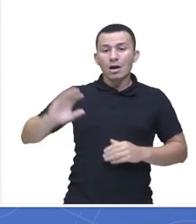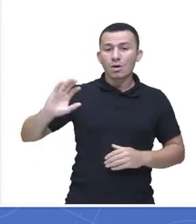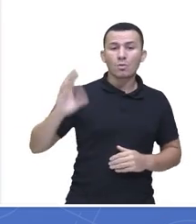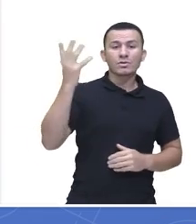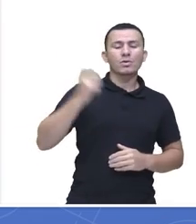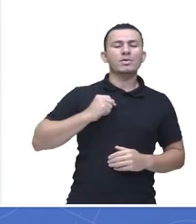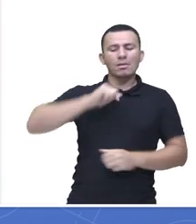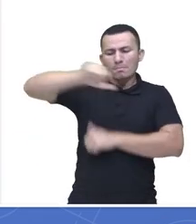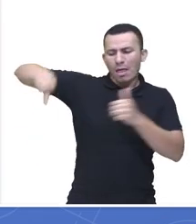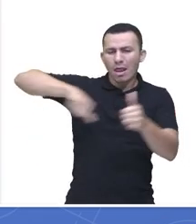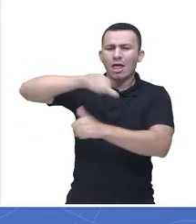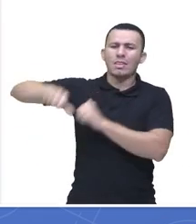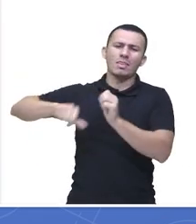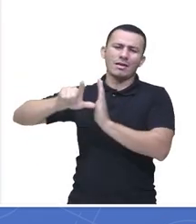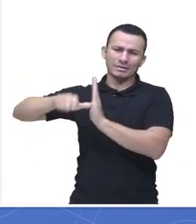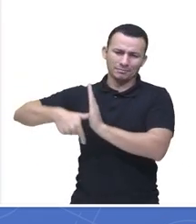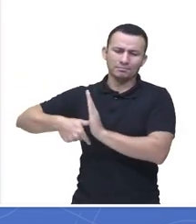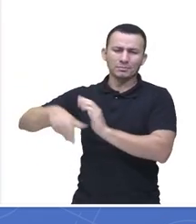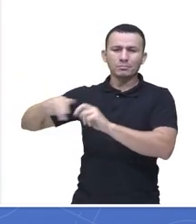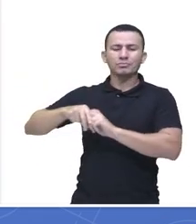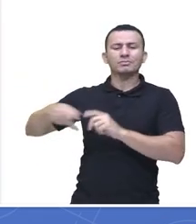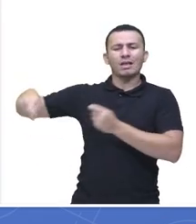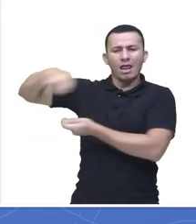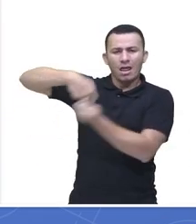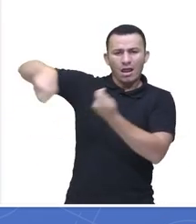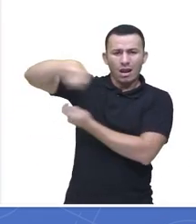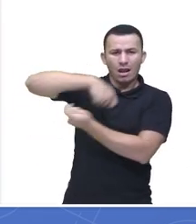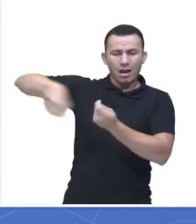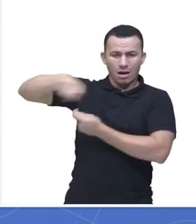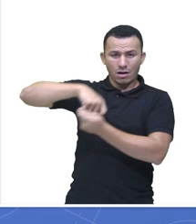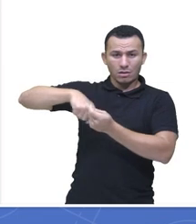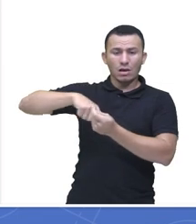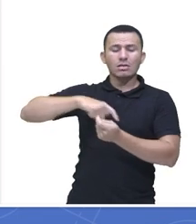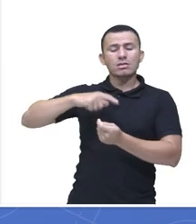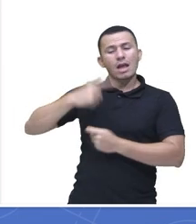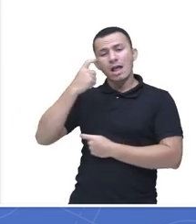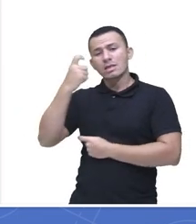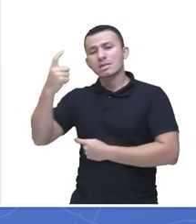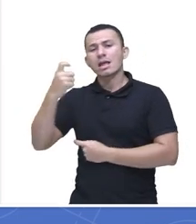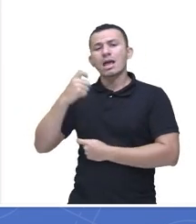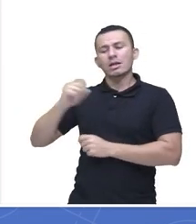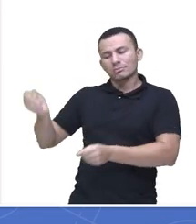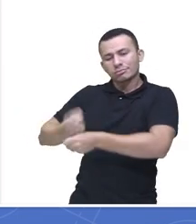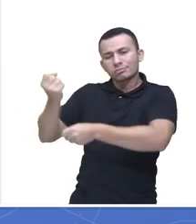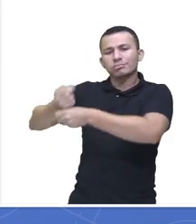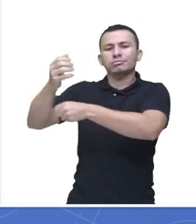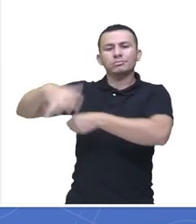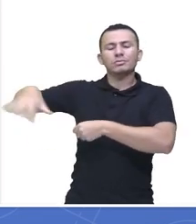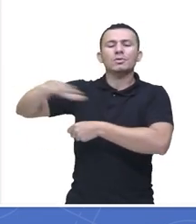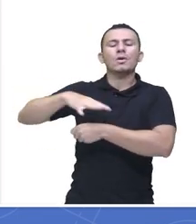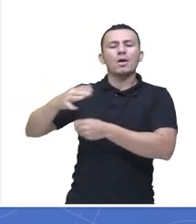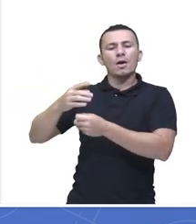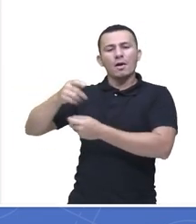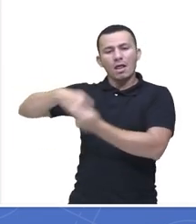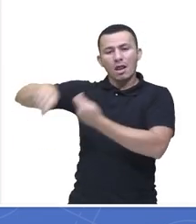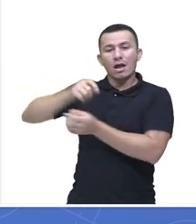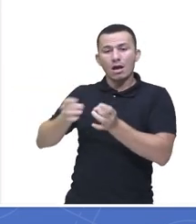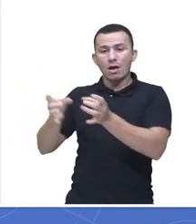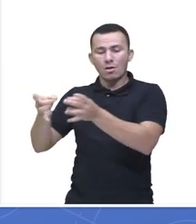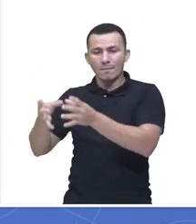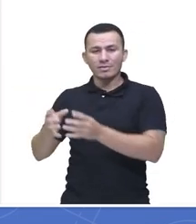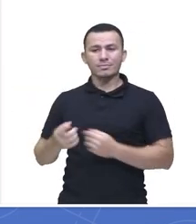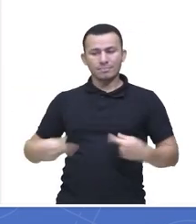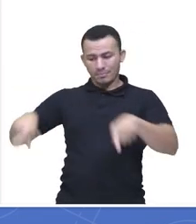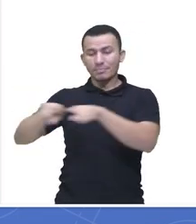tardia, feita pelo Estado através de capital externo, com um forte interesse em restabelecer o comércio com o Ocidente. O Império Russo